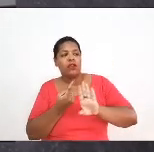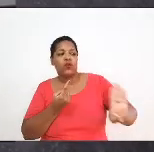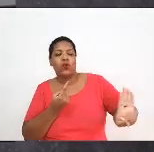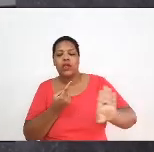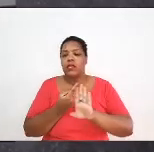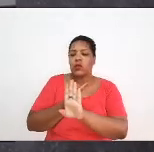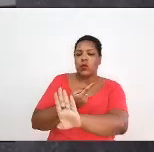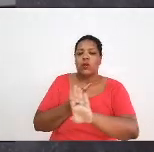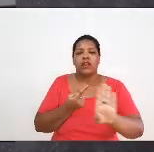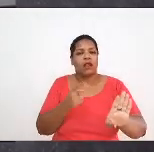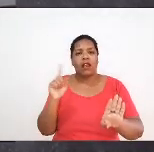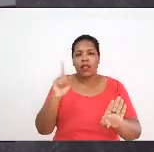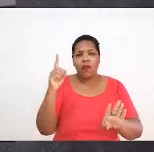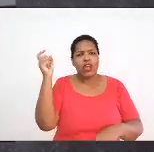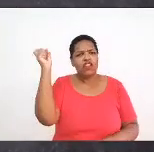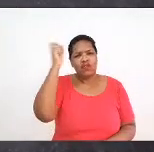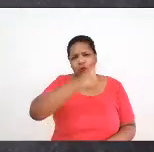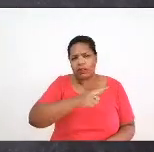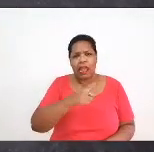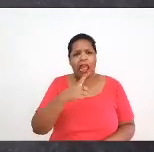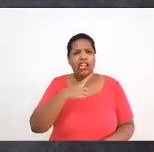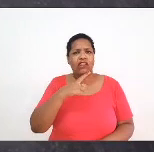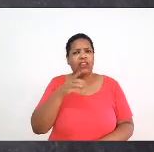participação, enfim.